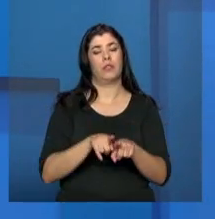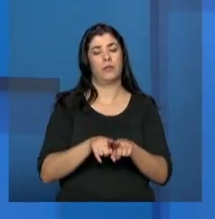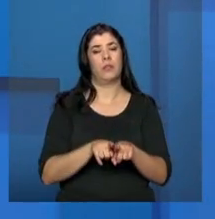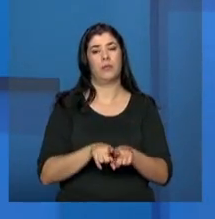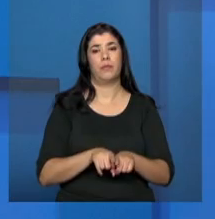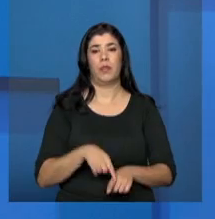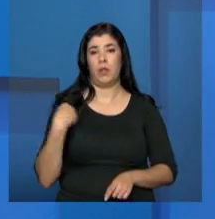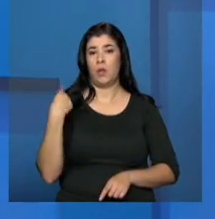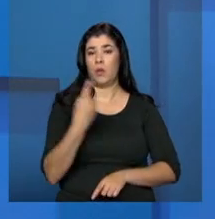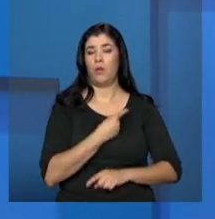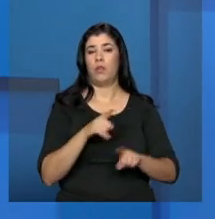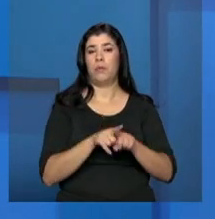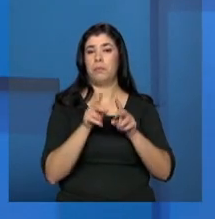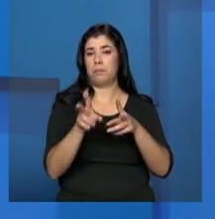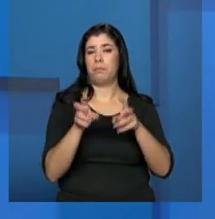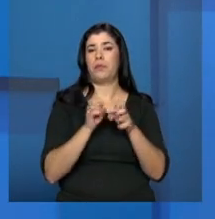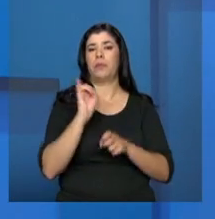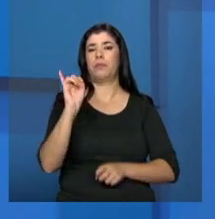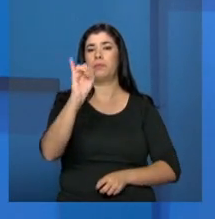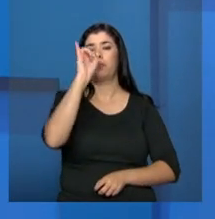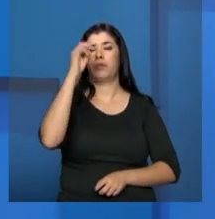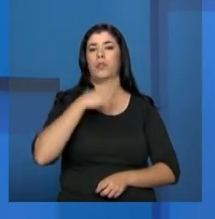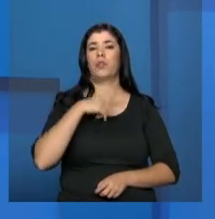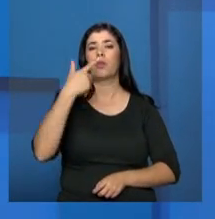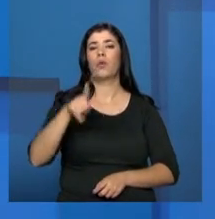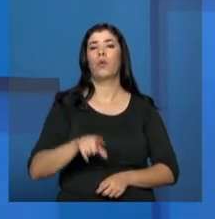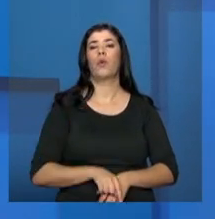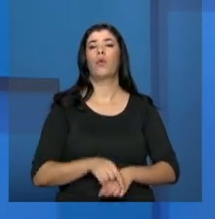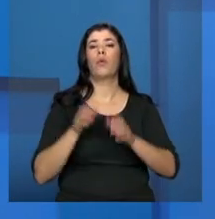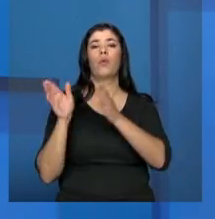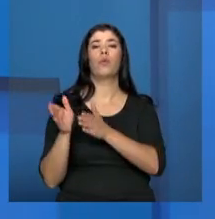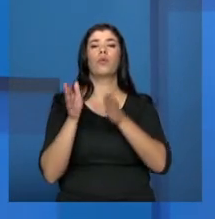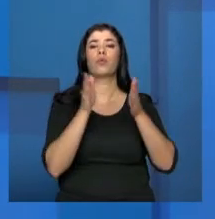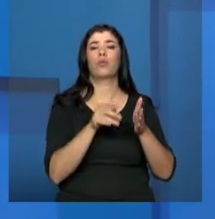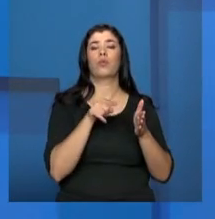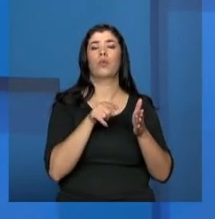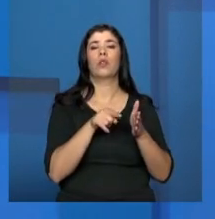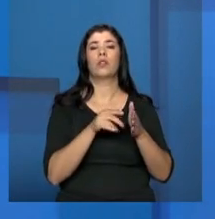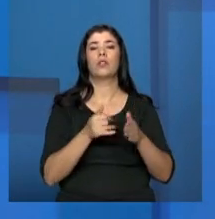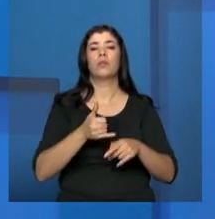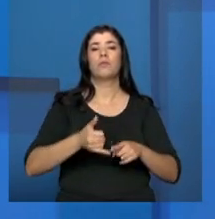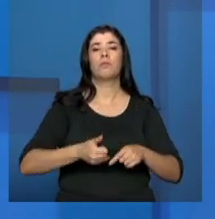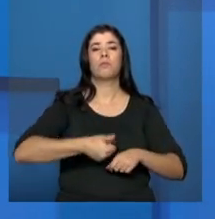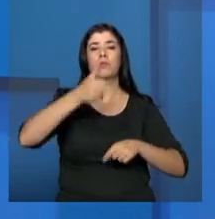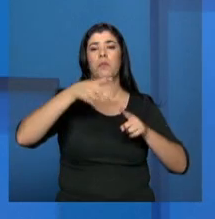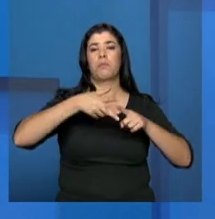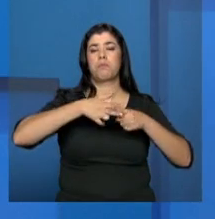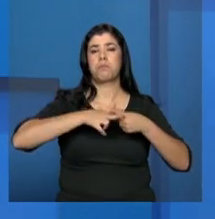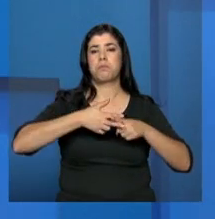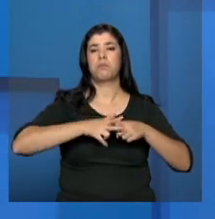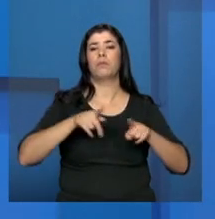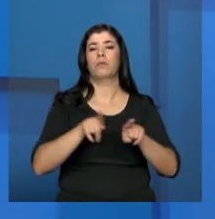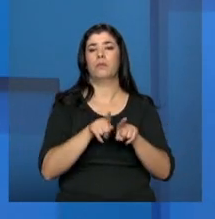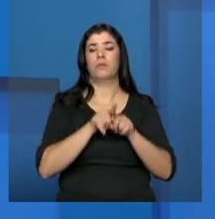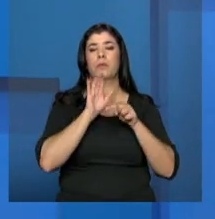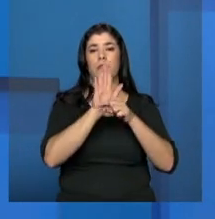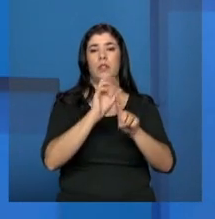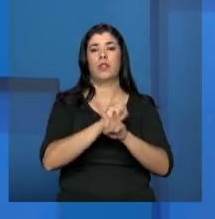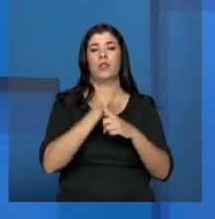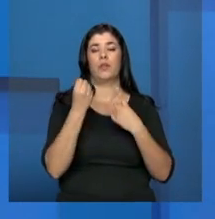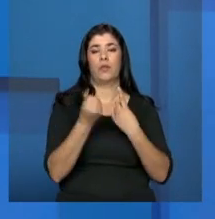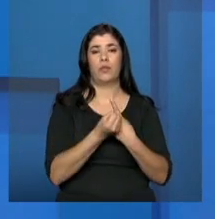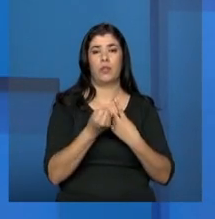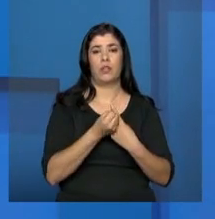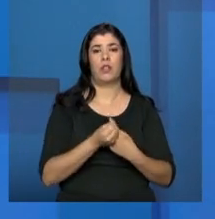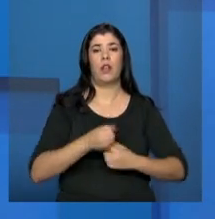importante um outro eixo que nós consideramos um mecanismo de aprimoramento da assistência social, que é uma ação